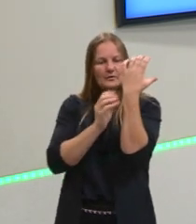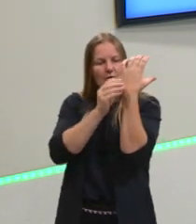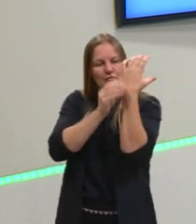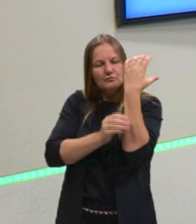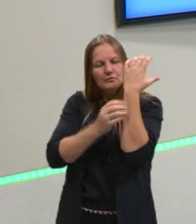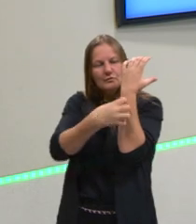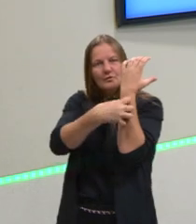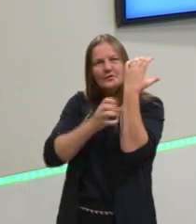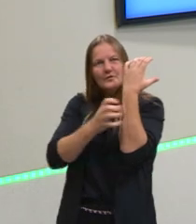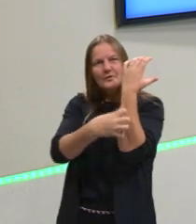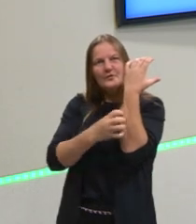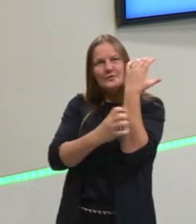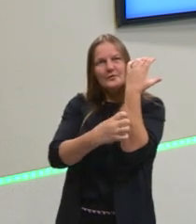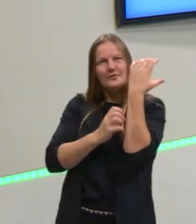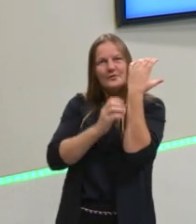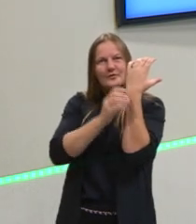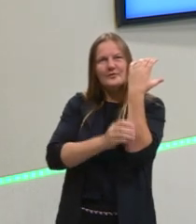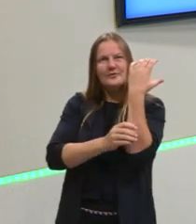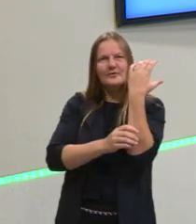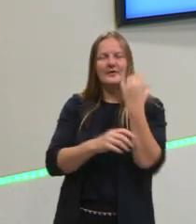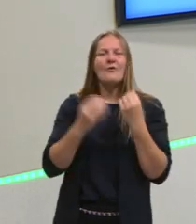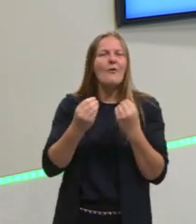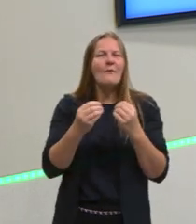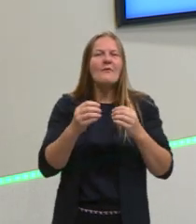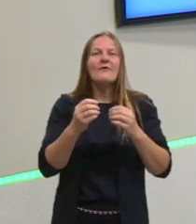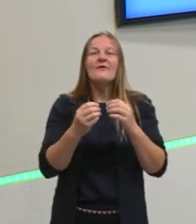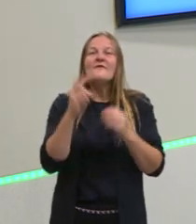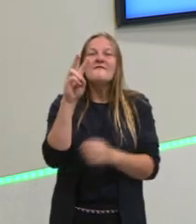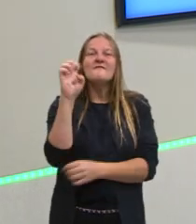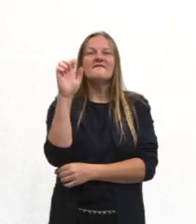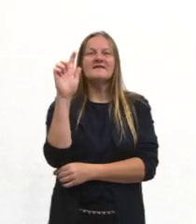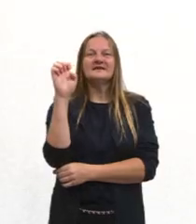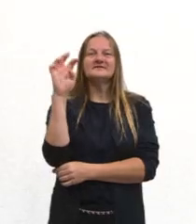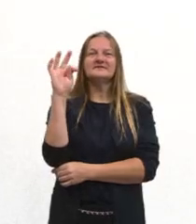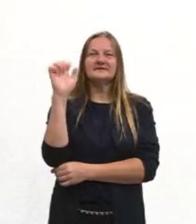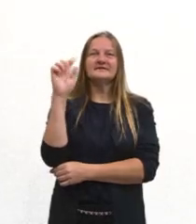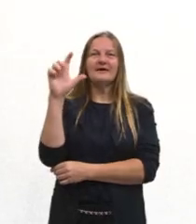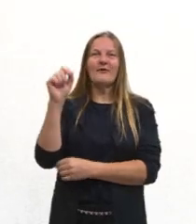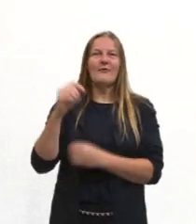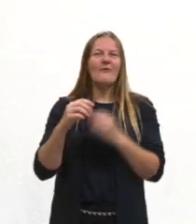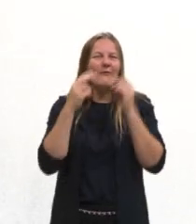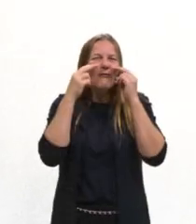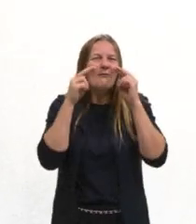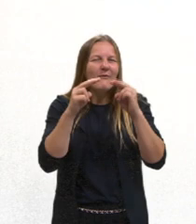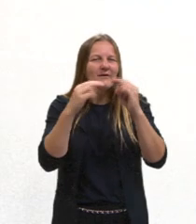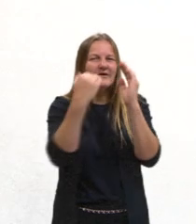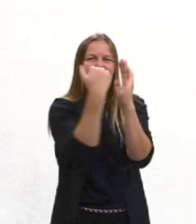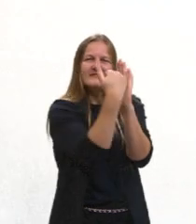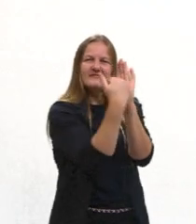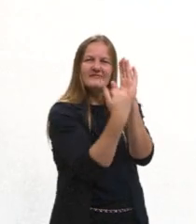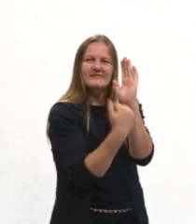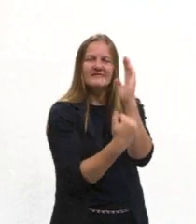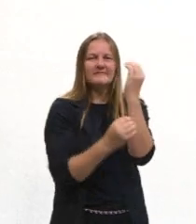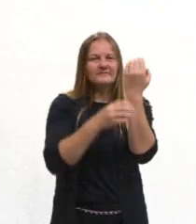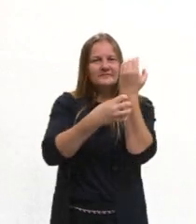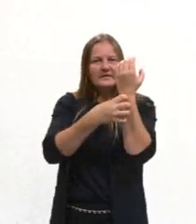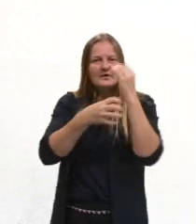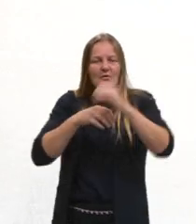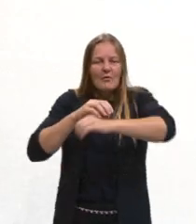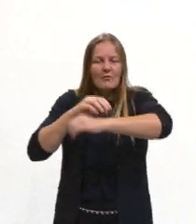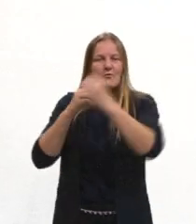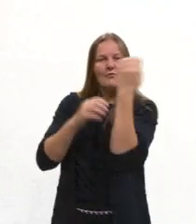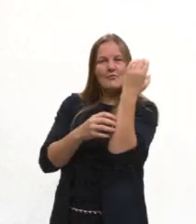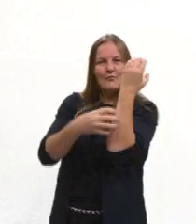Aqui é um exemplo de tecido vegetal. Então tecido vegetal, ele é composto por três